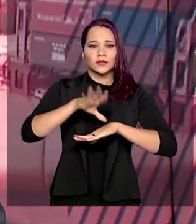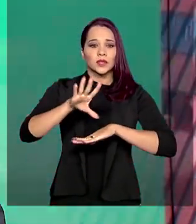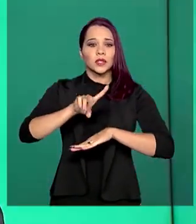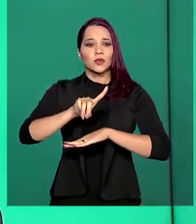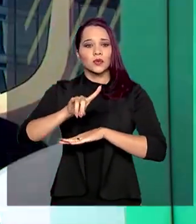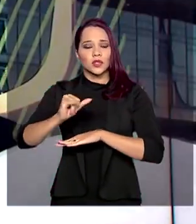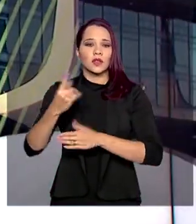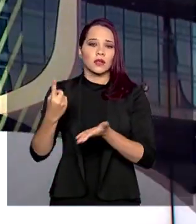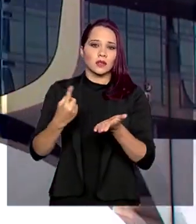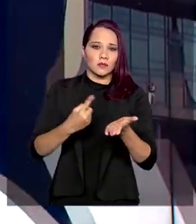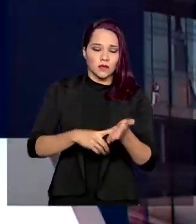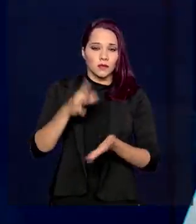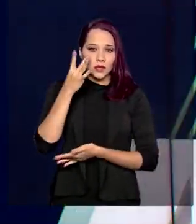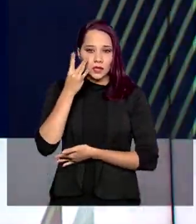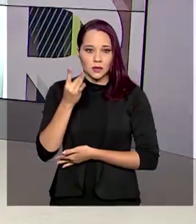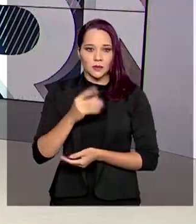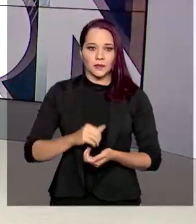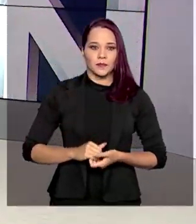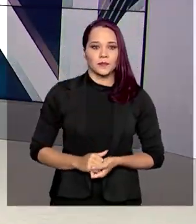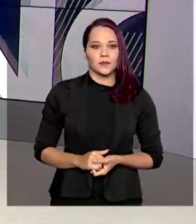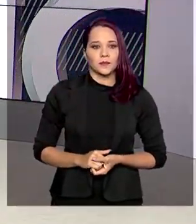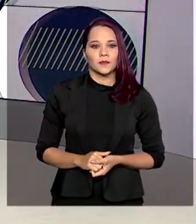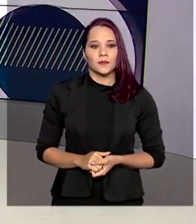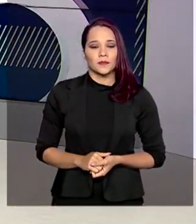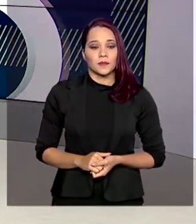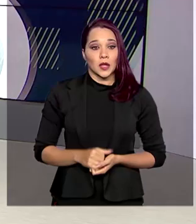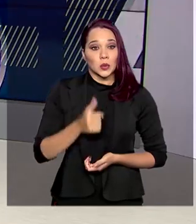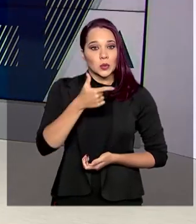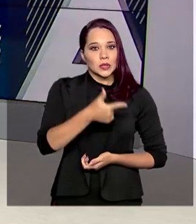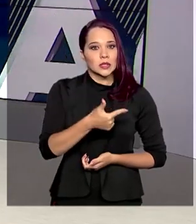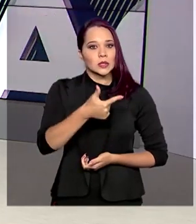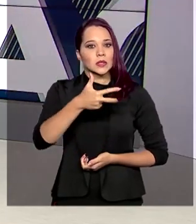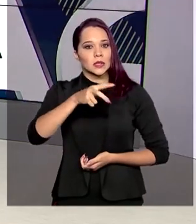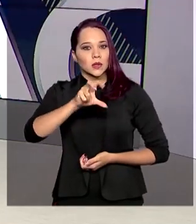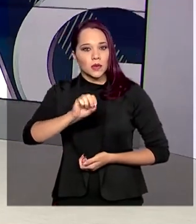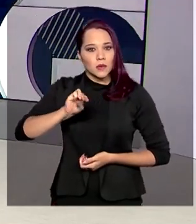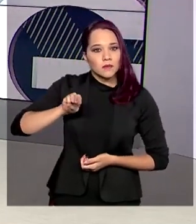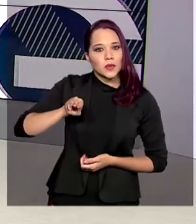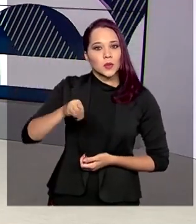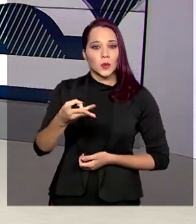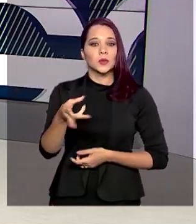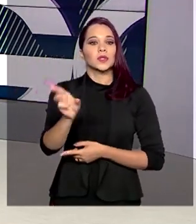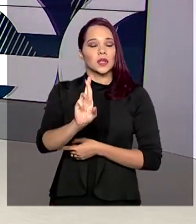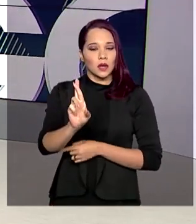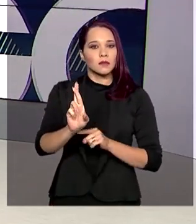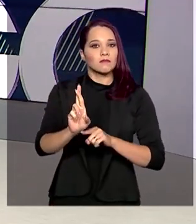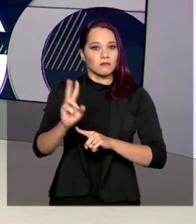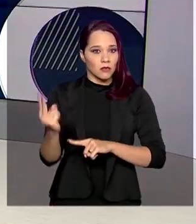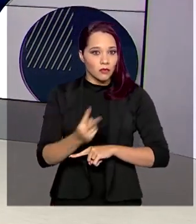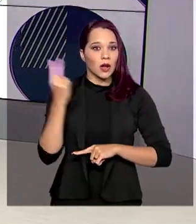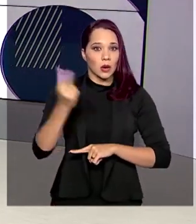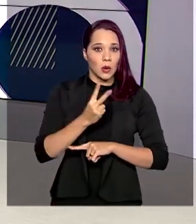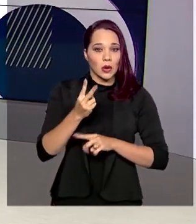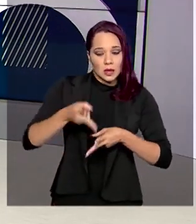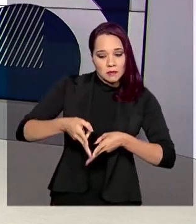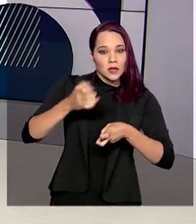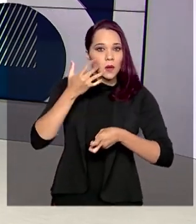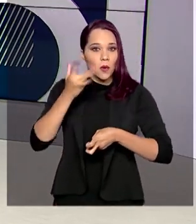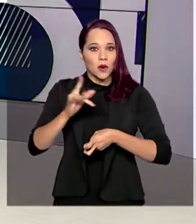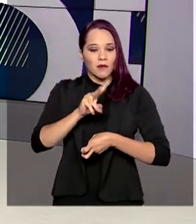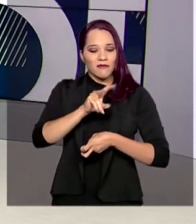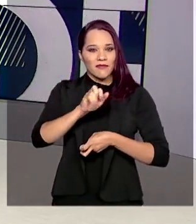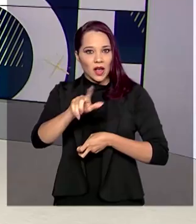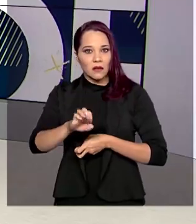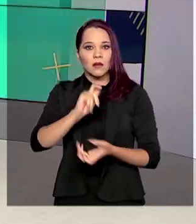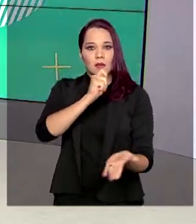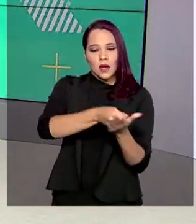momento do agendamento presencial.$ 250 milhões. Esse é o valor que a mineradora Vale vai pagar